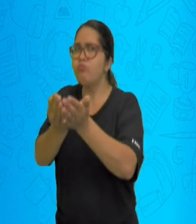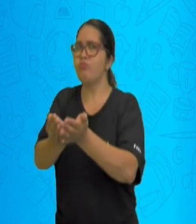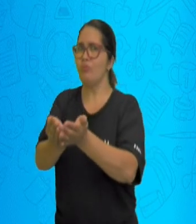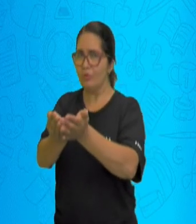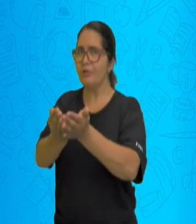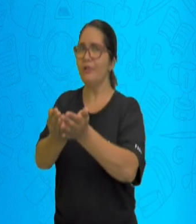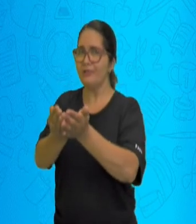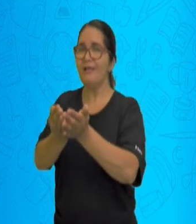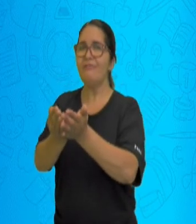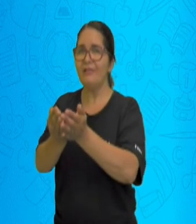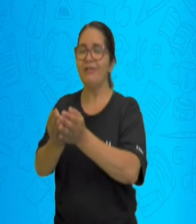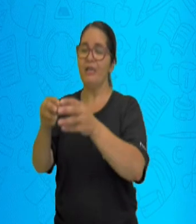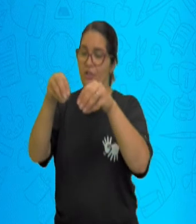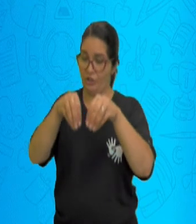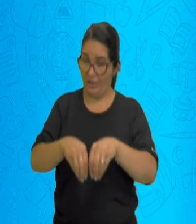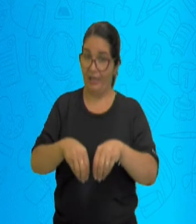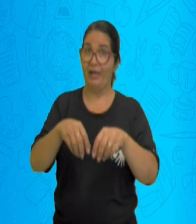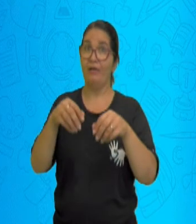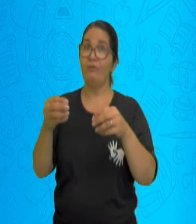lhe acolhendo muito bem.